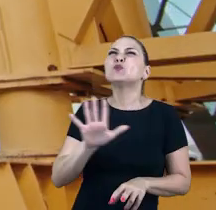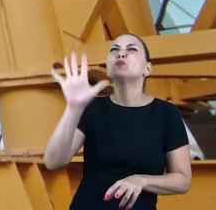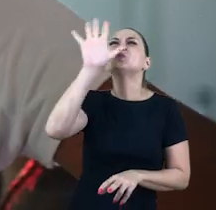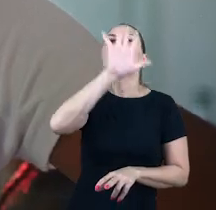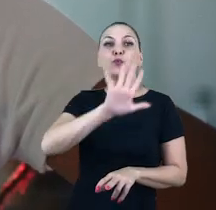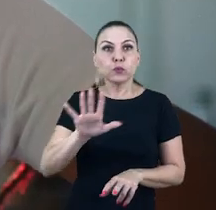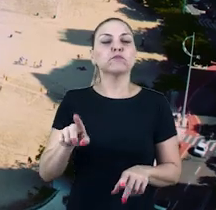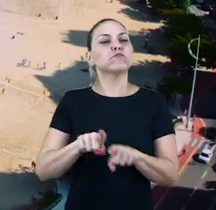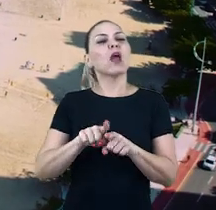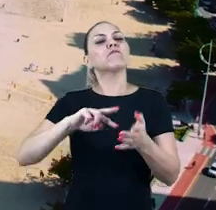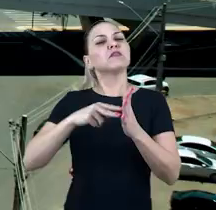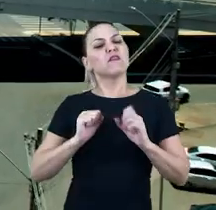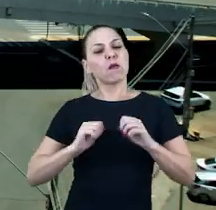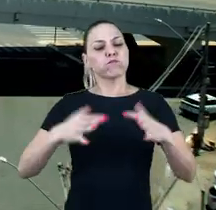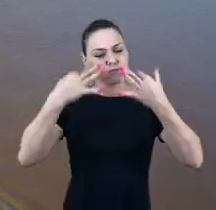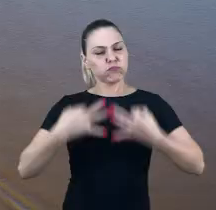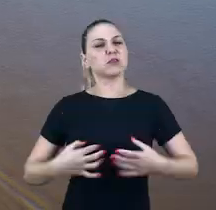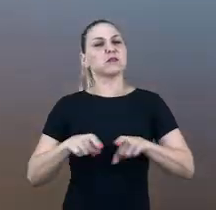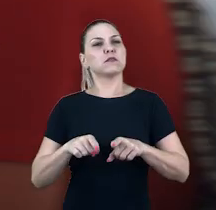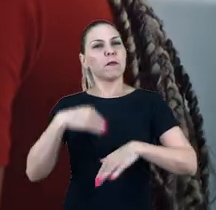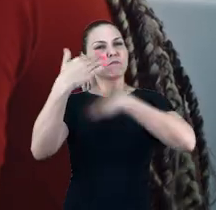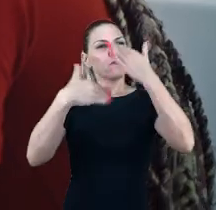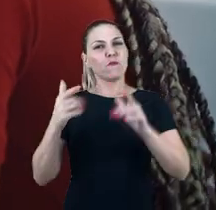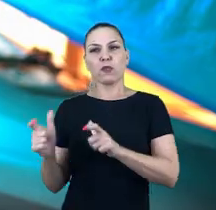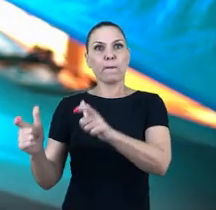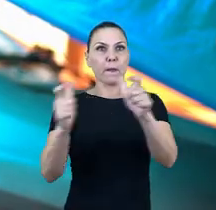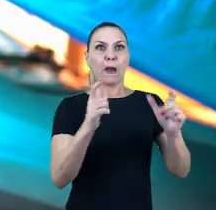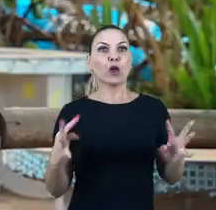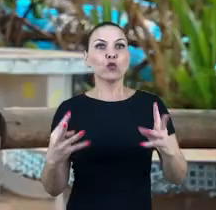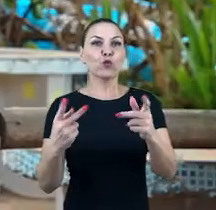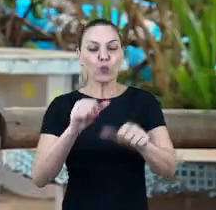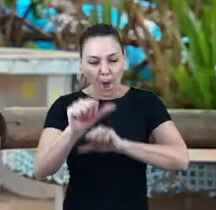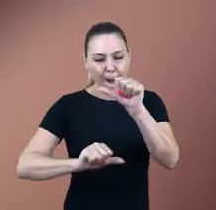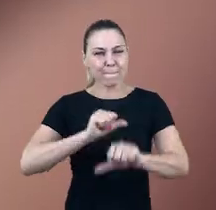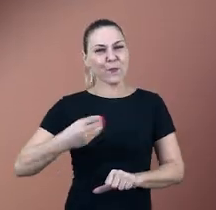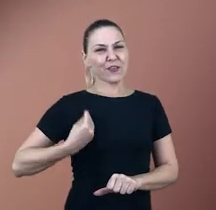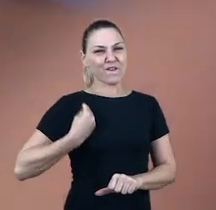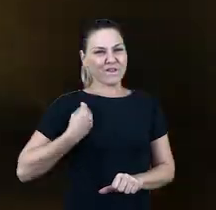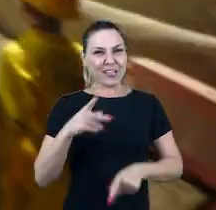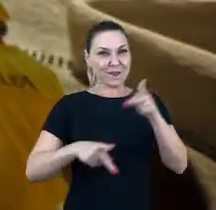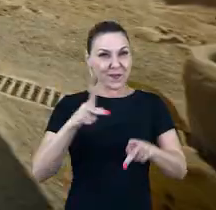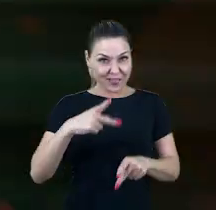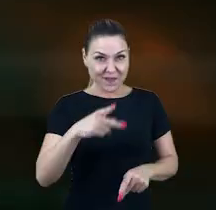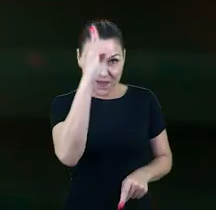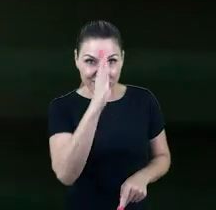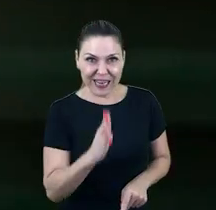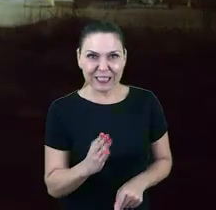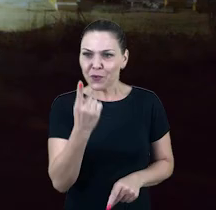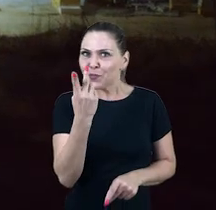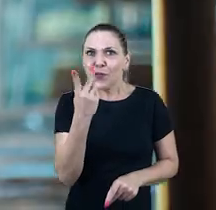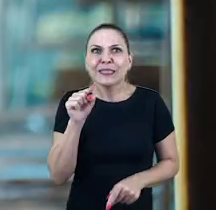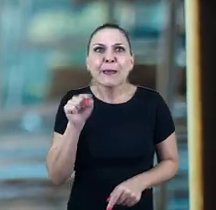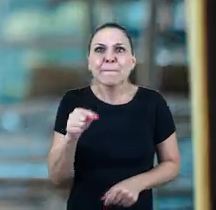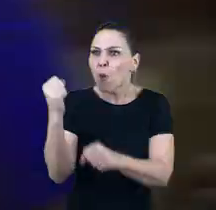Ações que levam dignidade e progresso a todas as regiões. Melhorias que transformam a vida da nossa população. São mais de 12 mil